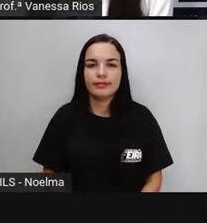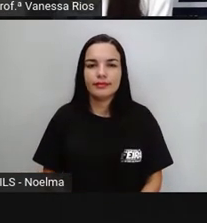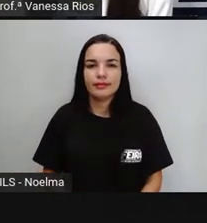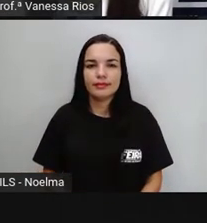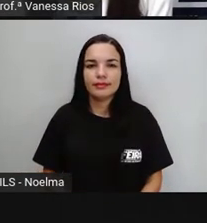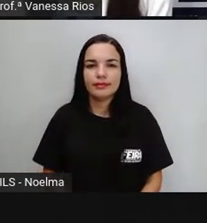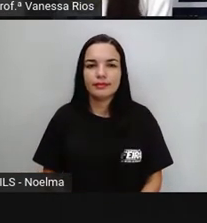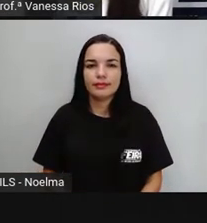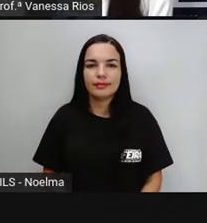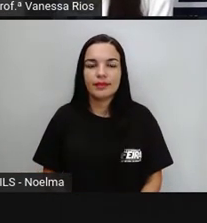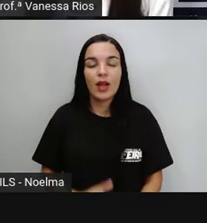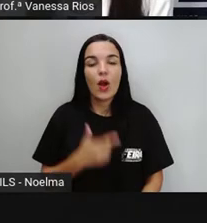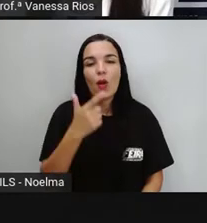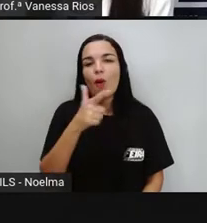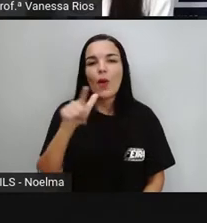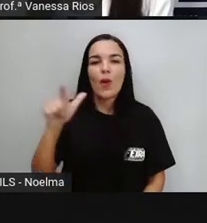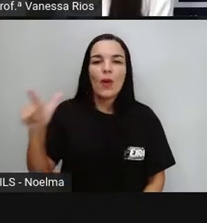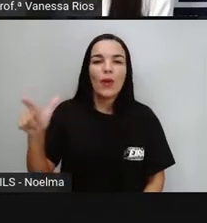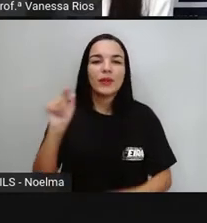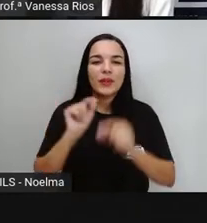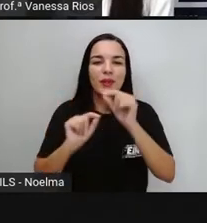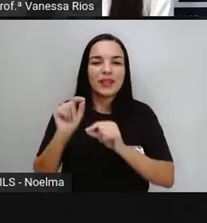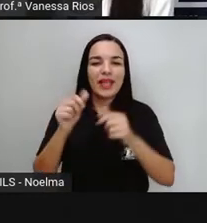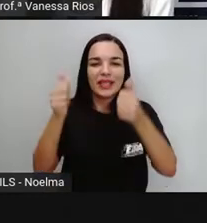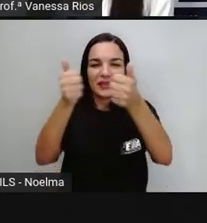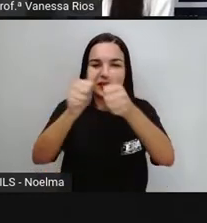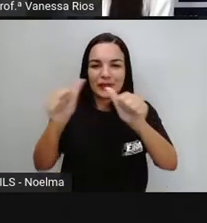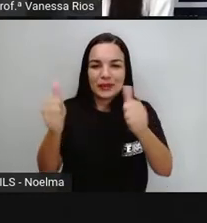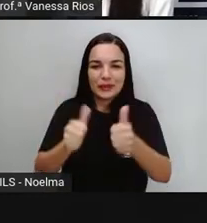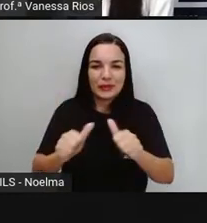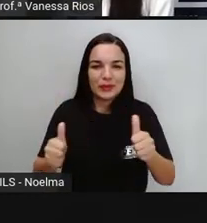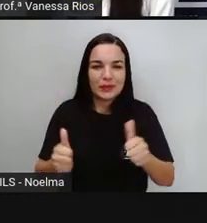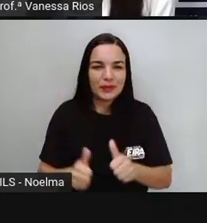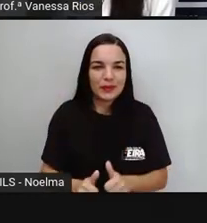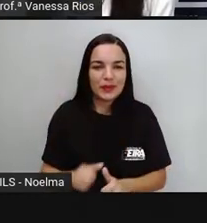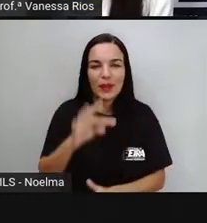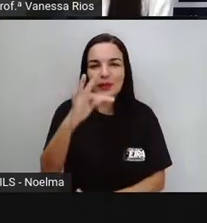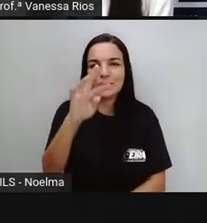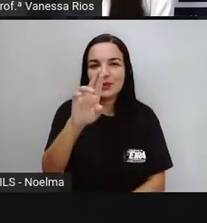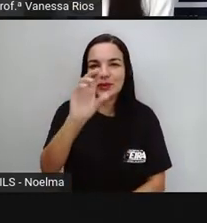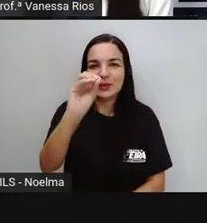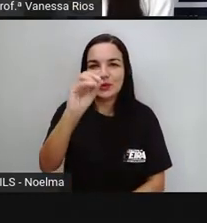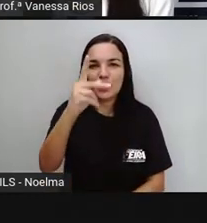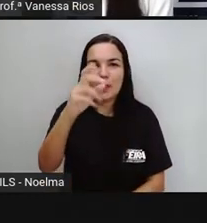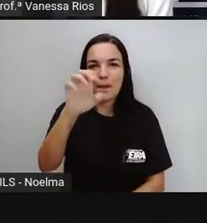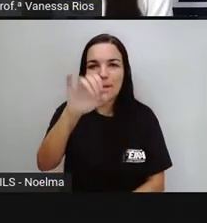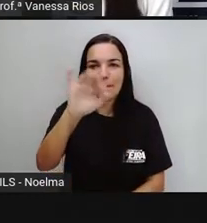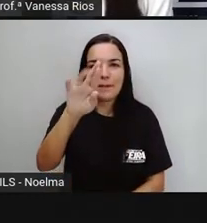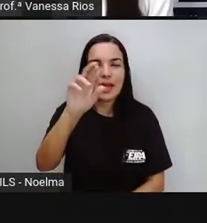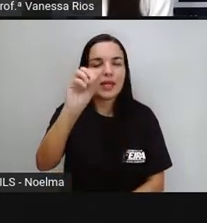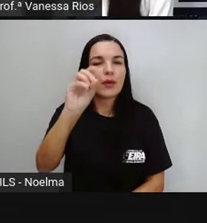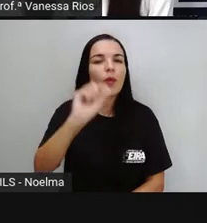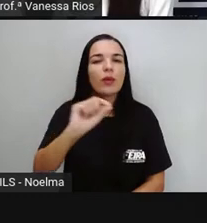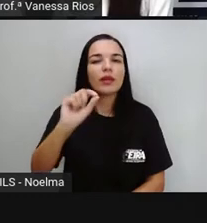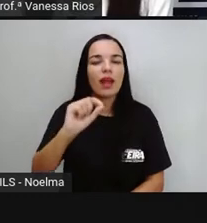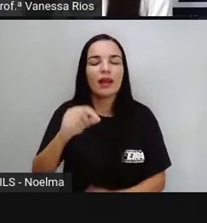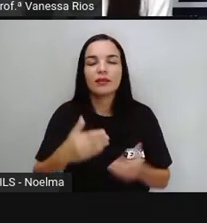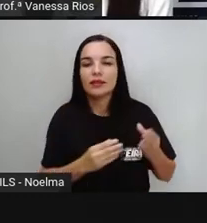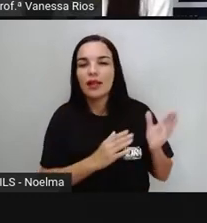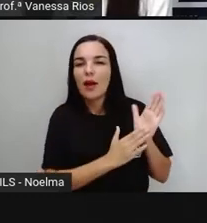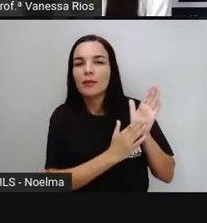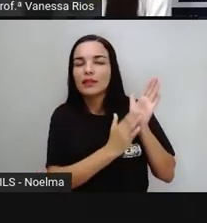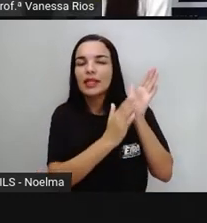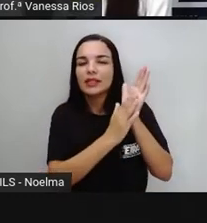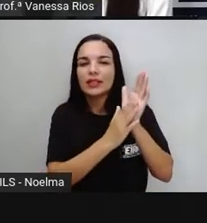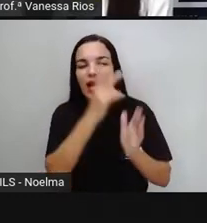Olha só, esse outro aí é um monumento, monumento ao tropeiro, que homenageia aí os tropeiros que